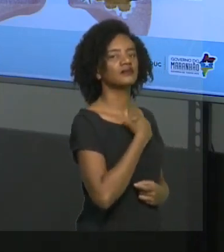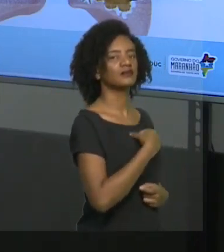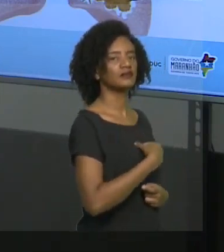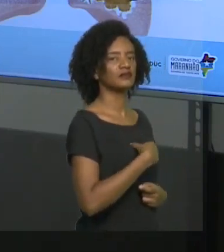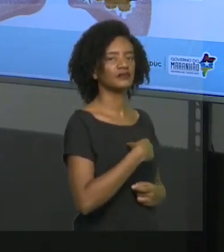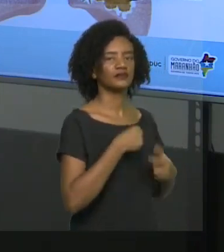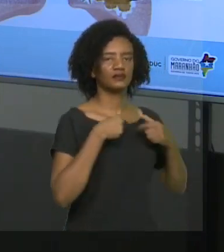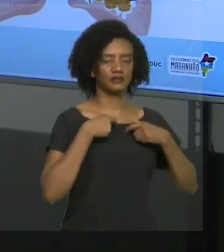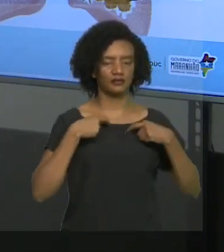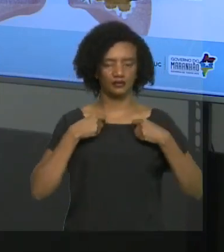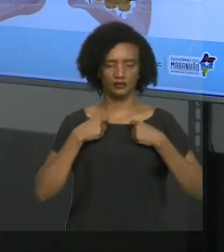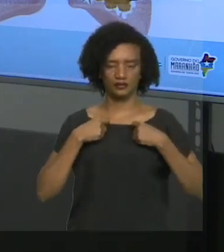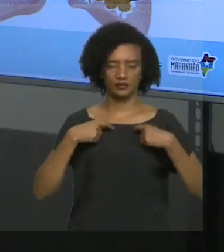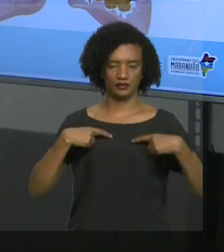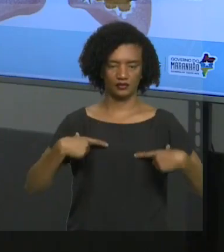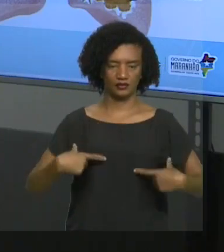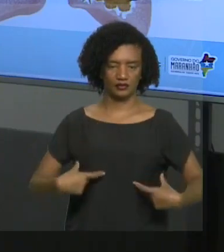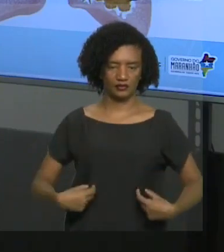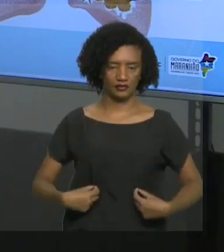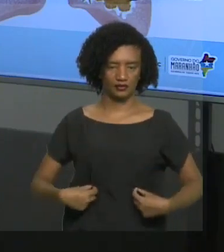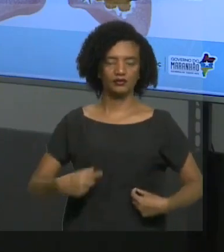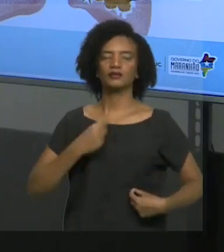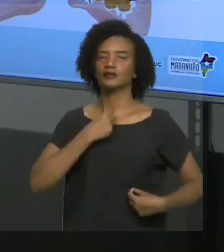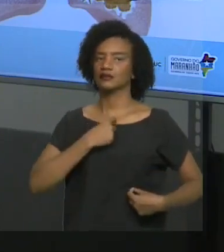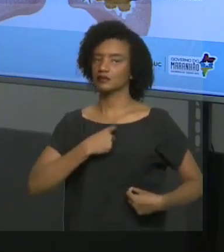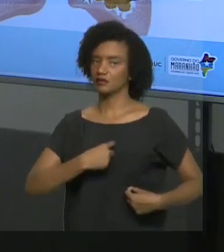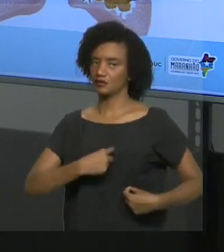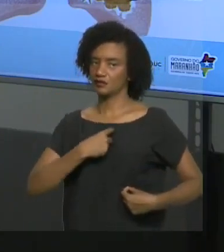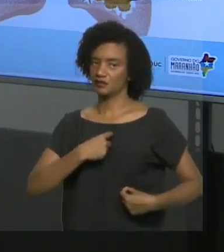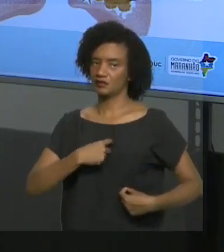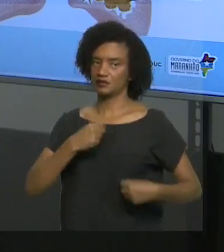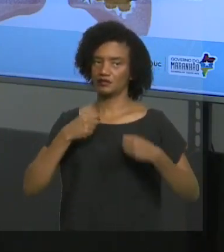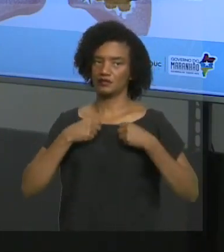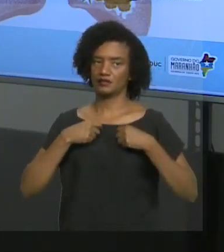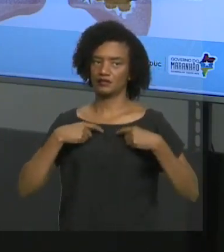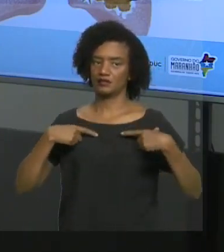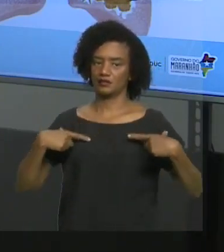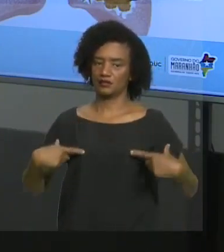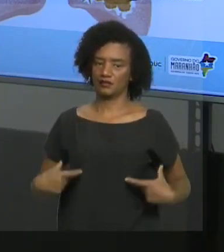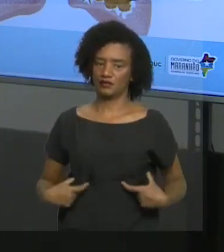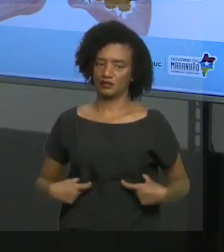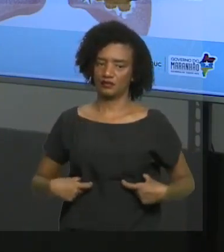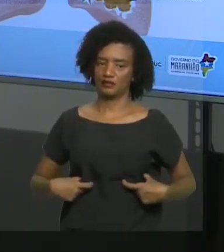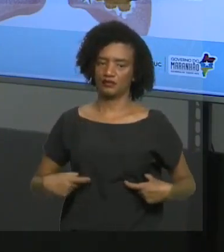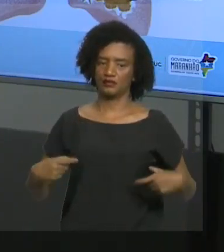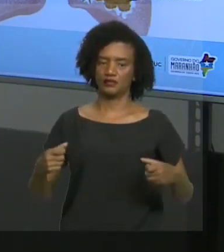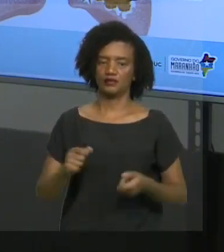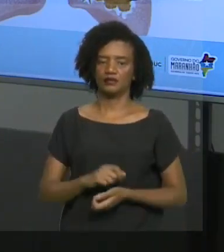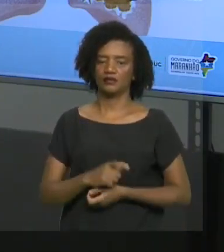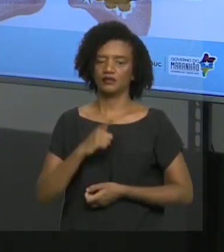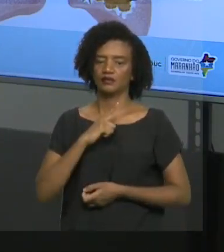região, para baixo. Traqueia, bronquios, se divide em bronquíolos e pulmões.